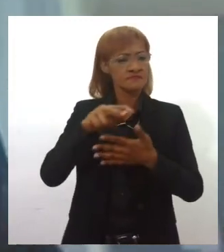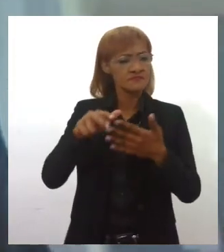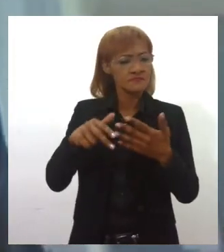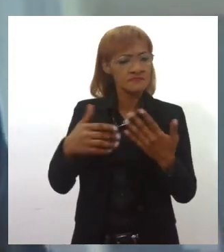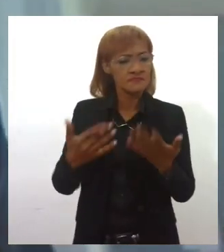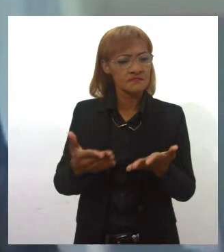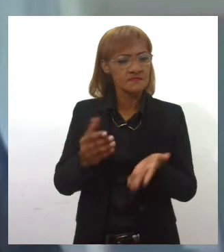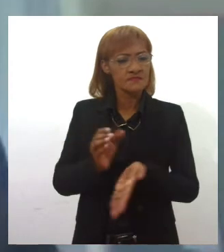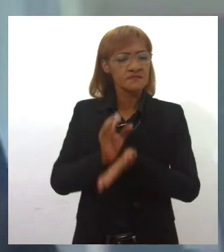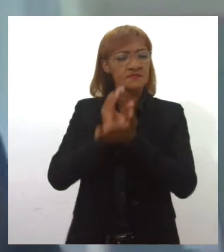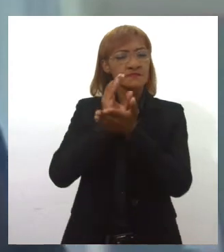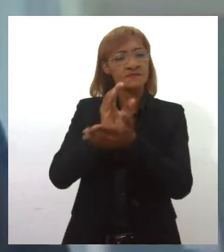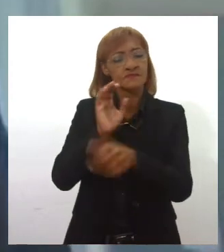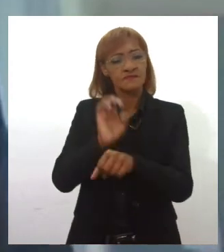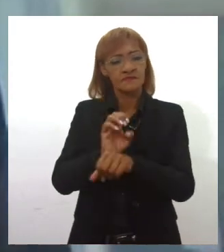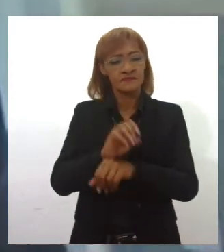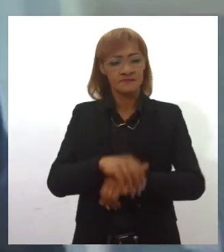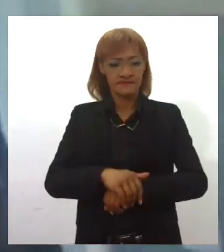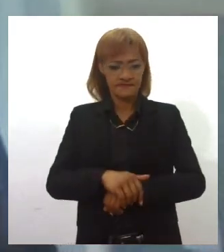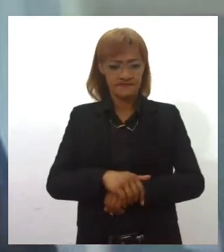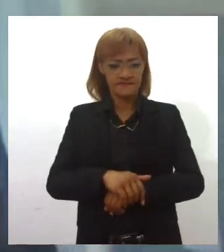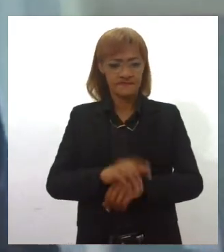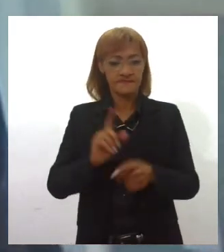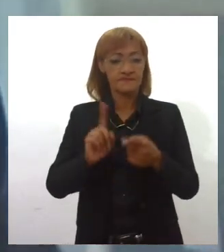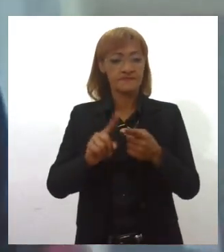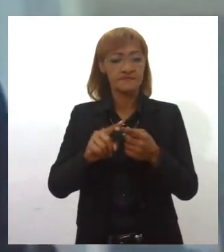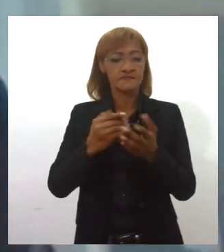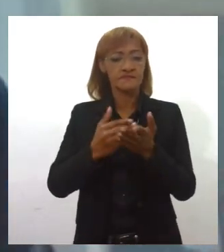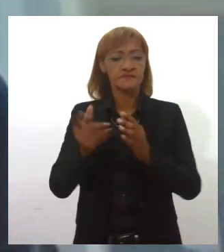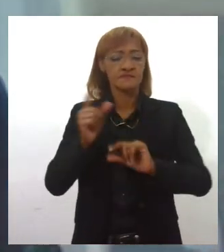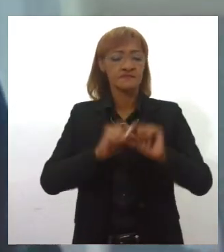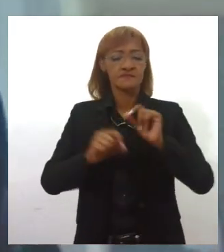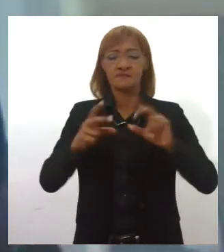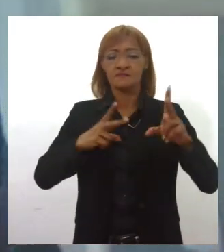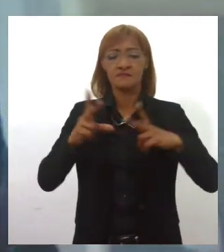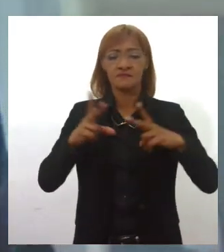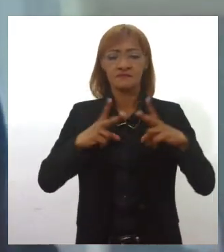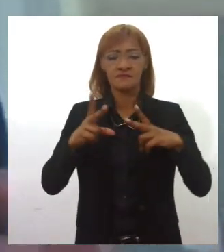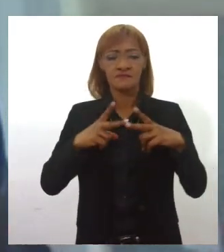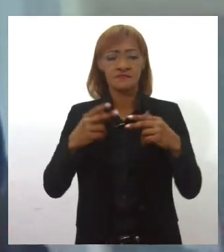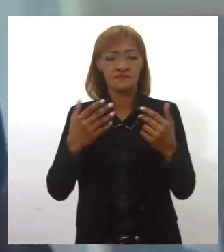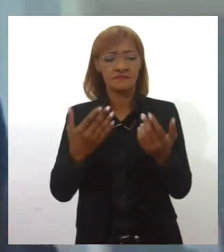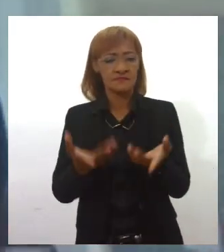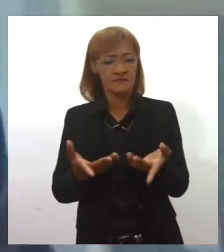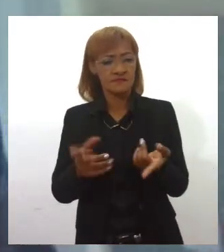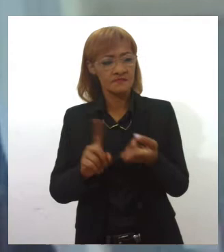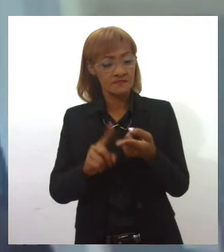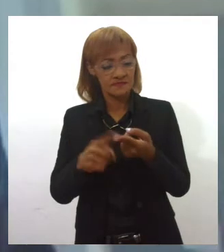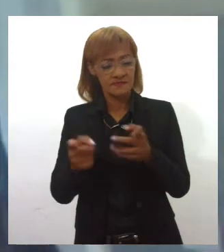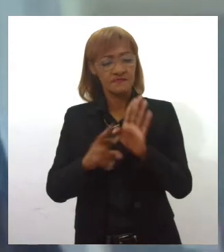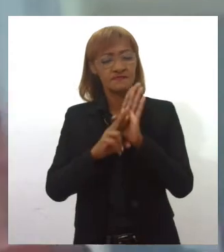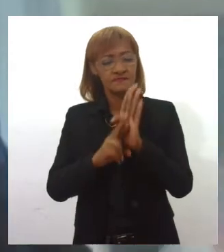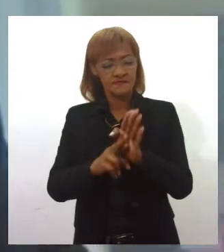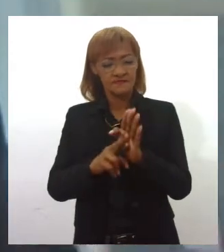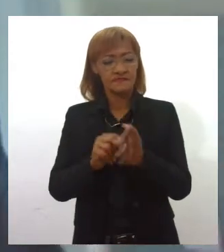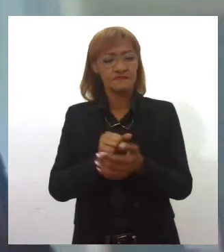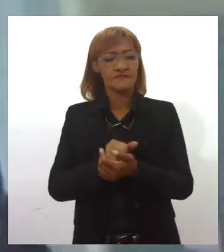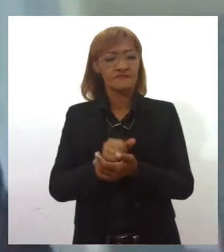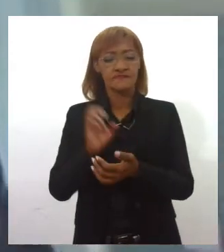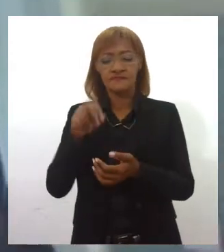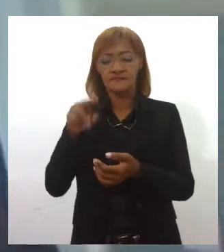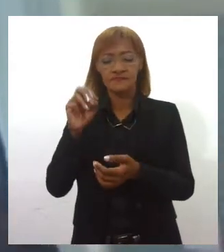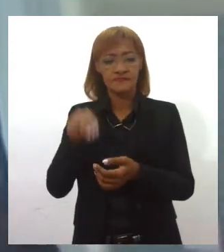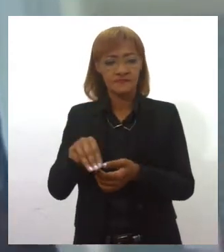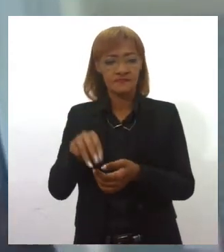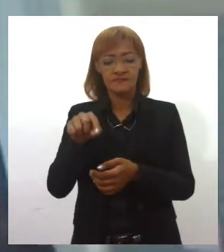conselheiros estaduais de educação, a iniciativa privada, através das escolas participadas, que são representadas pelo CONFENEM, aí no Estado de